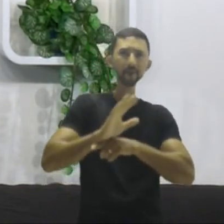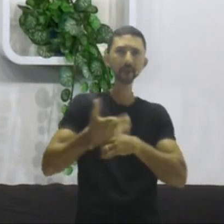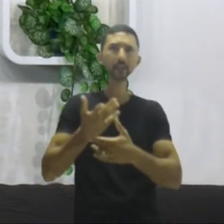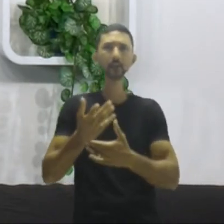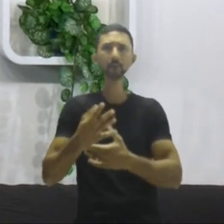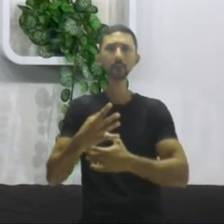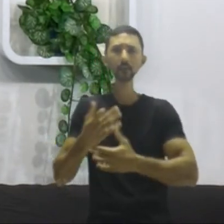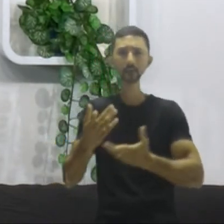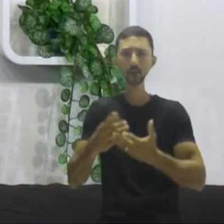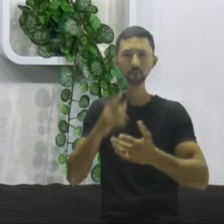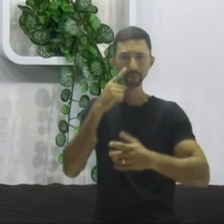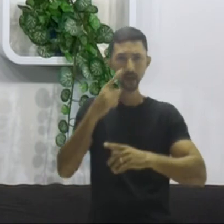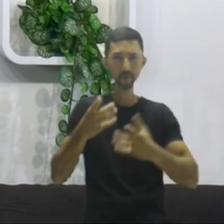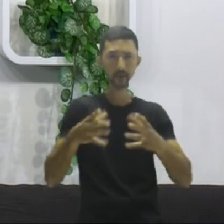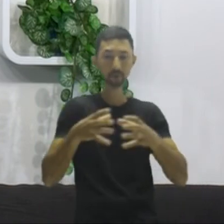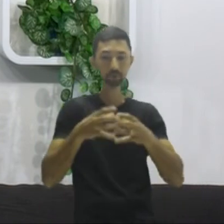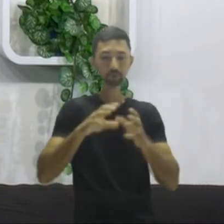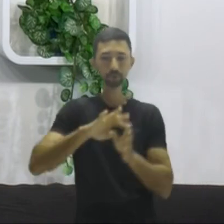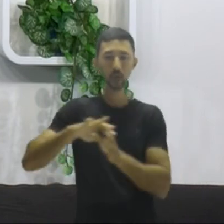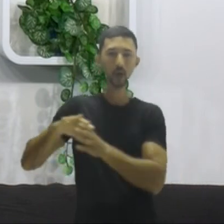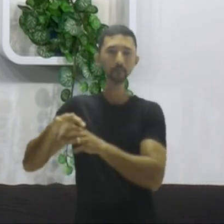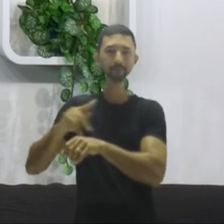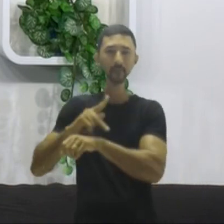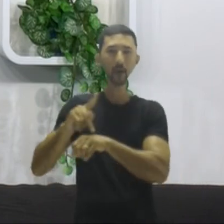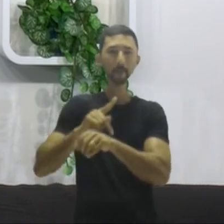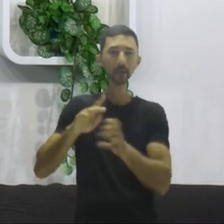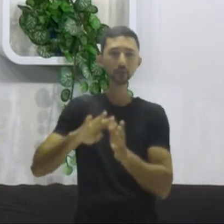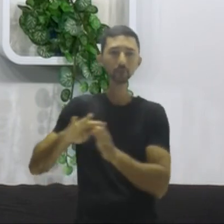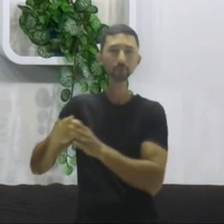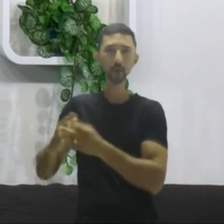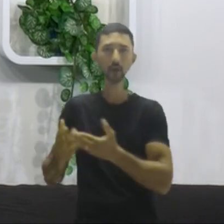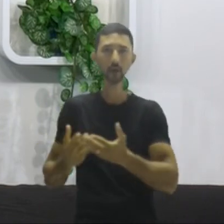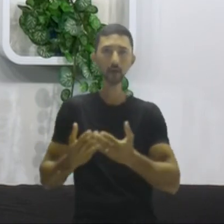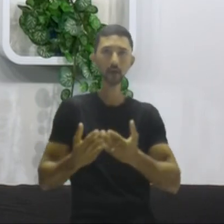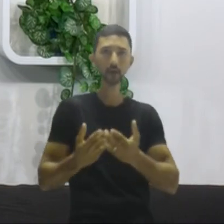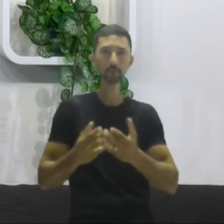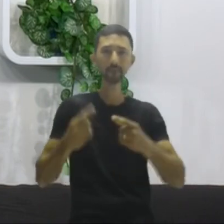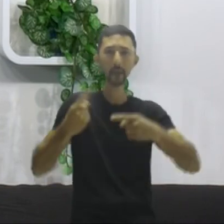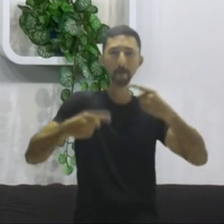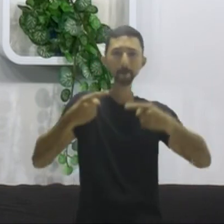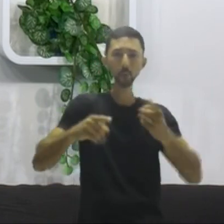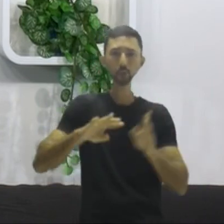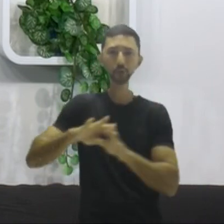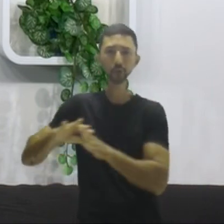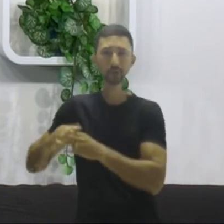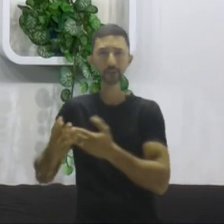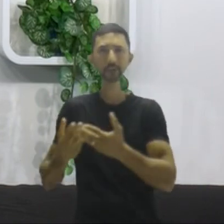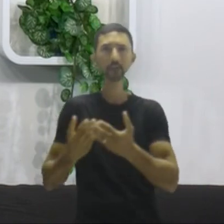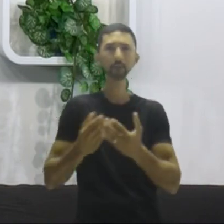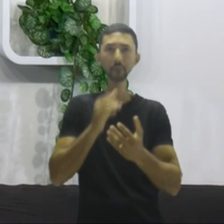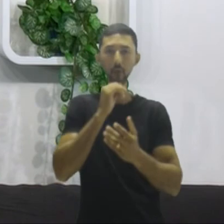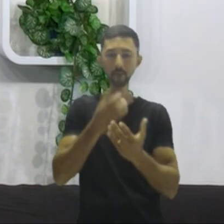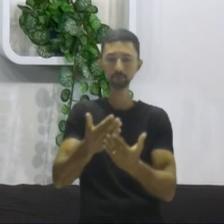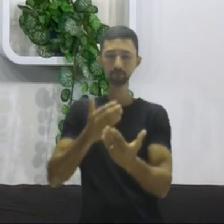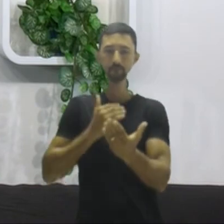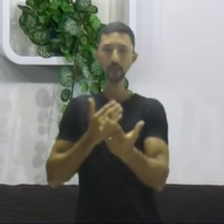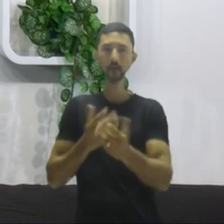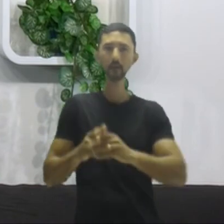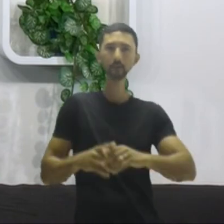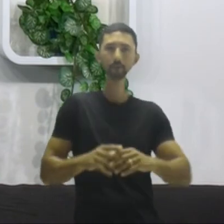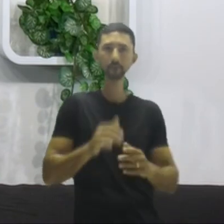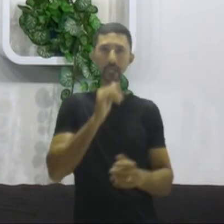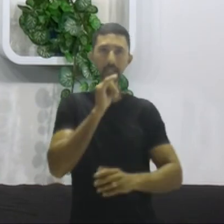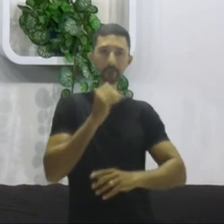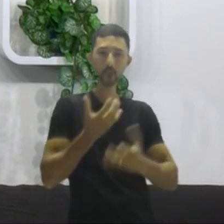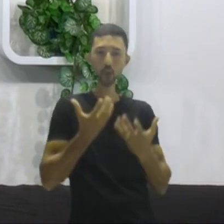a gente tratar dessa neutralidade suíça, neutralidade política. não é uma isenção, ela não